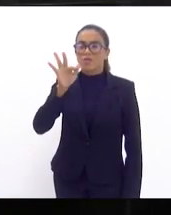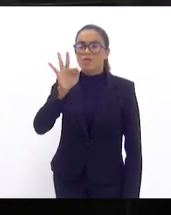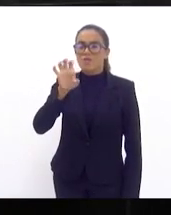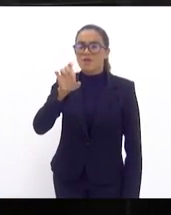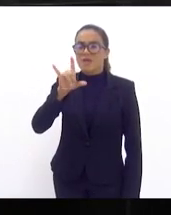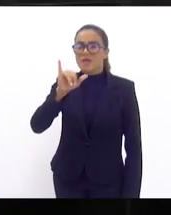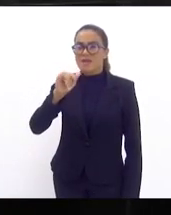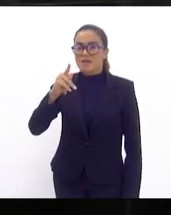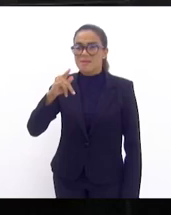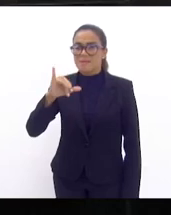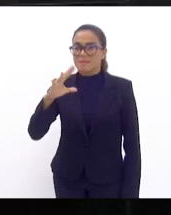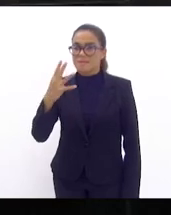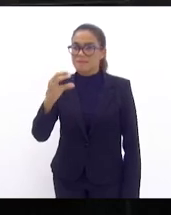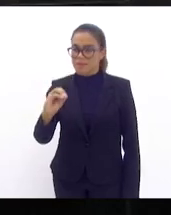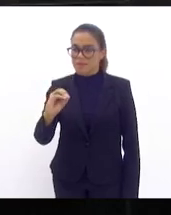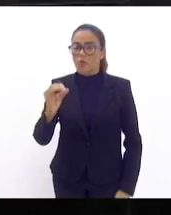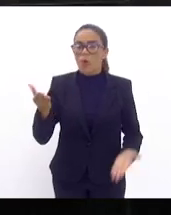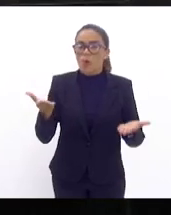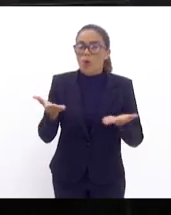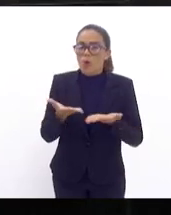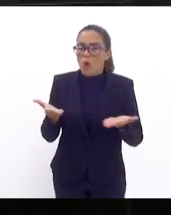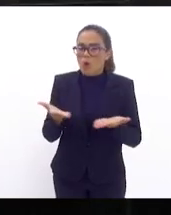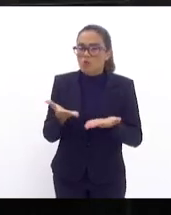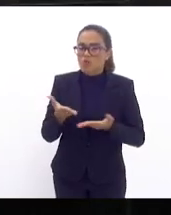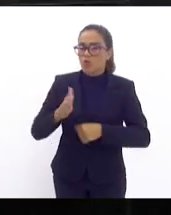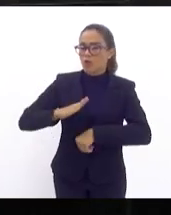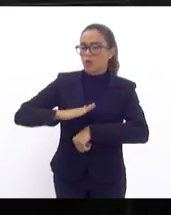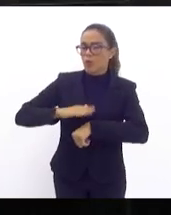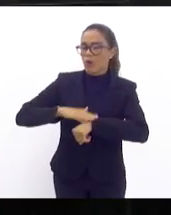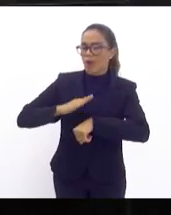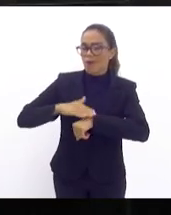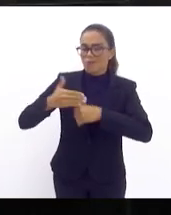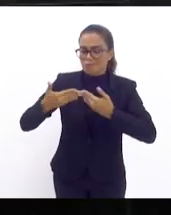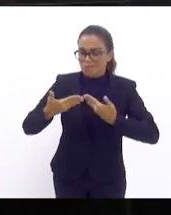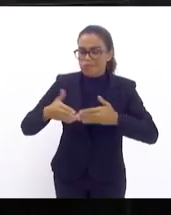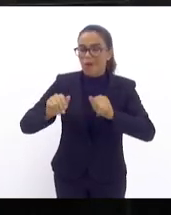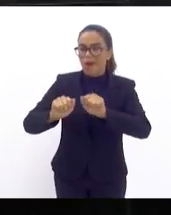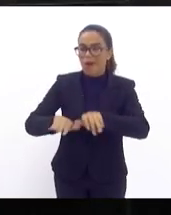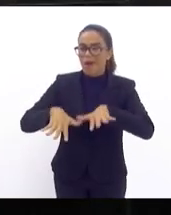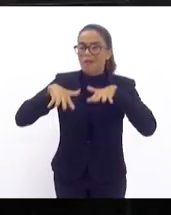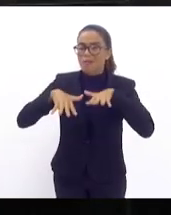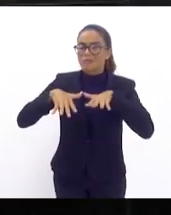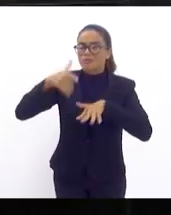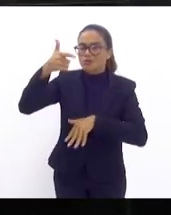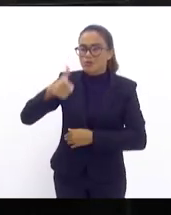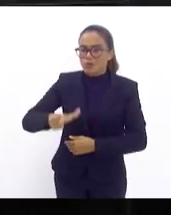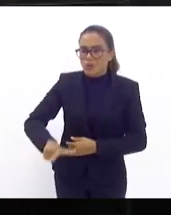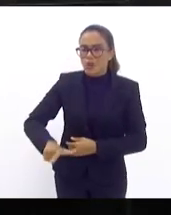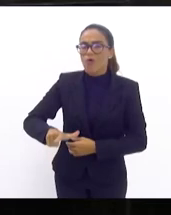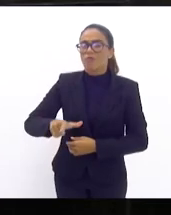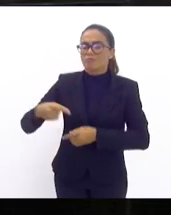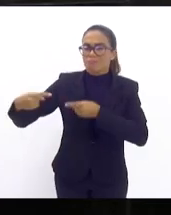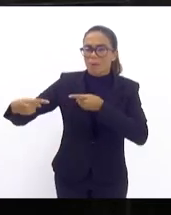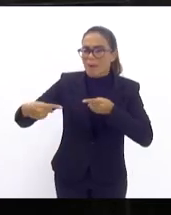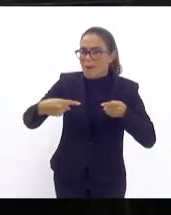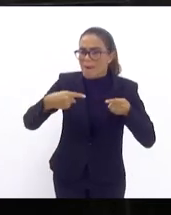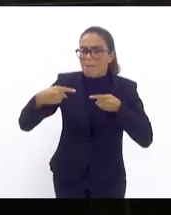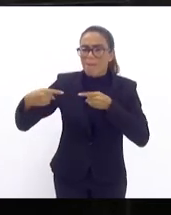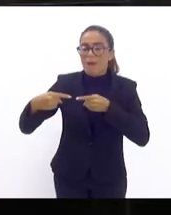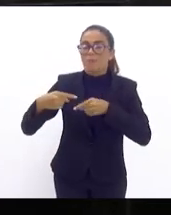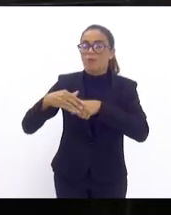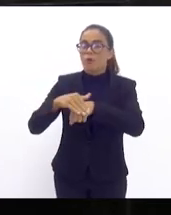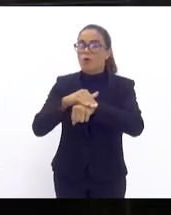Venho aqui hoje, no expediente inicial, mais uma vez debater, conversar,